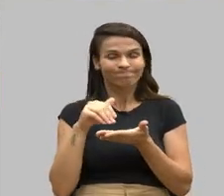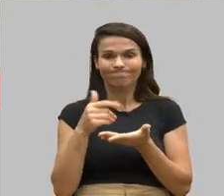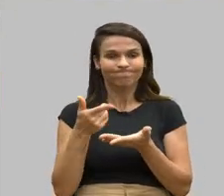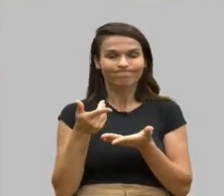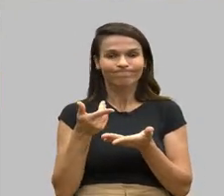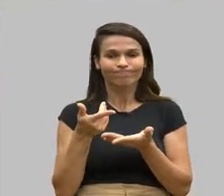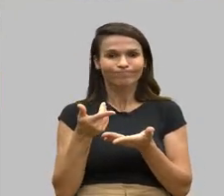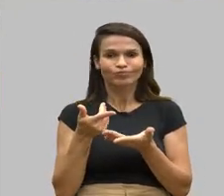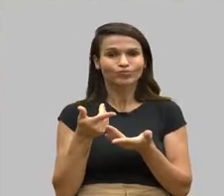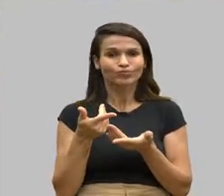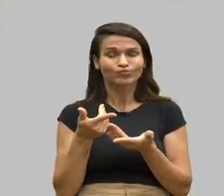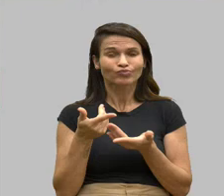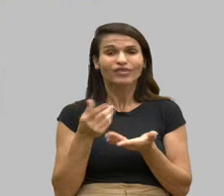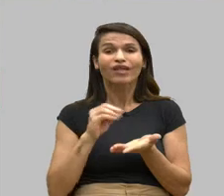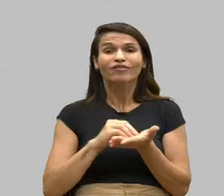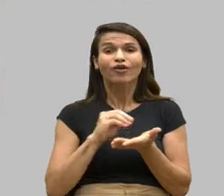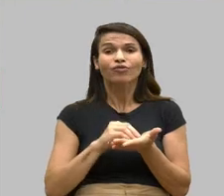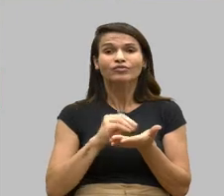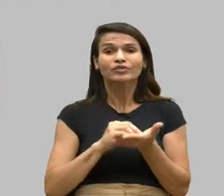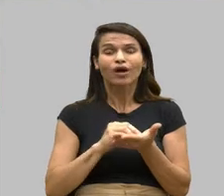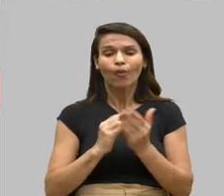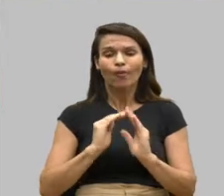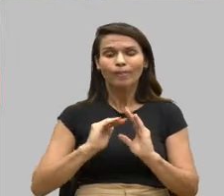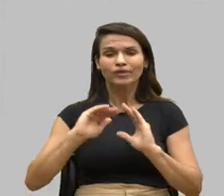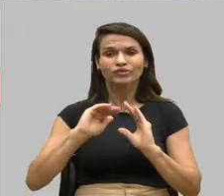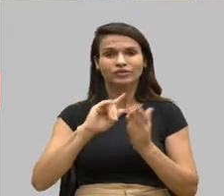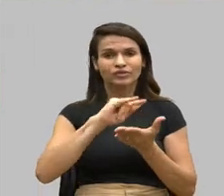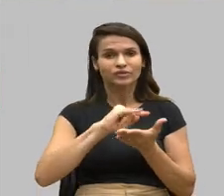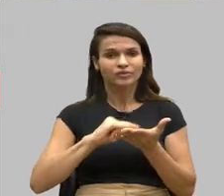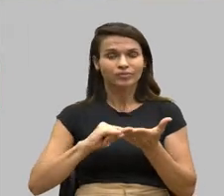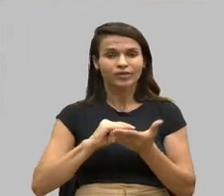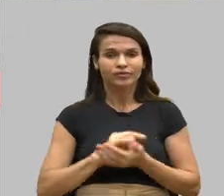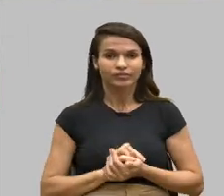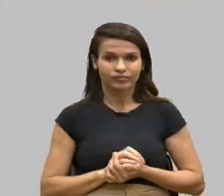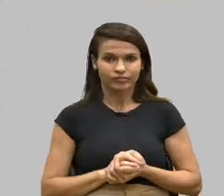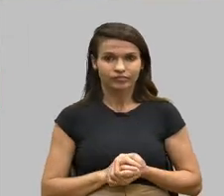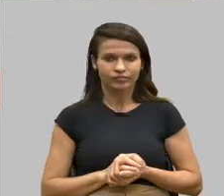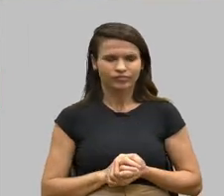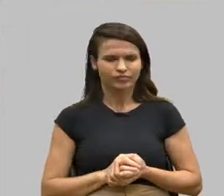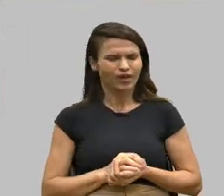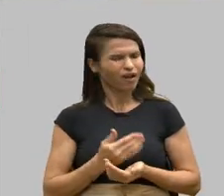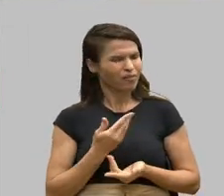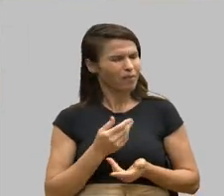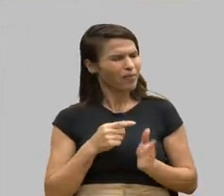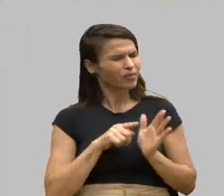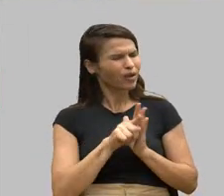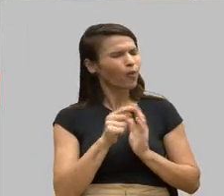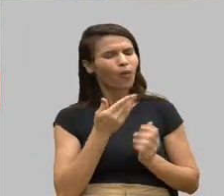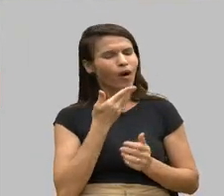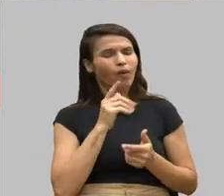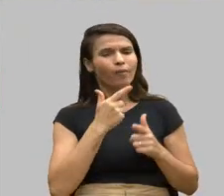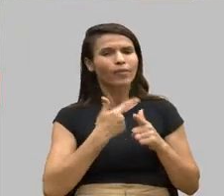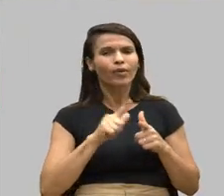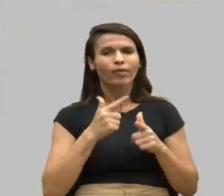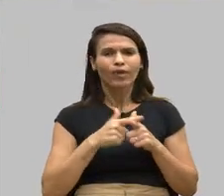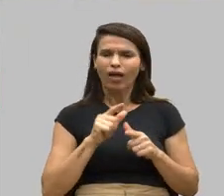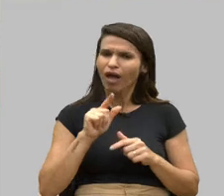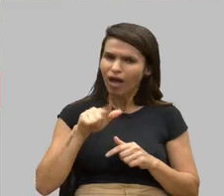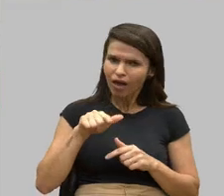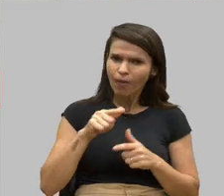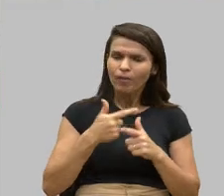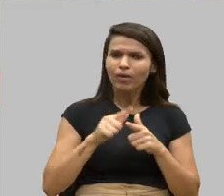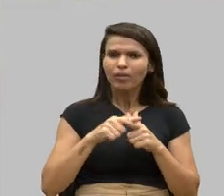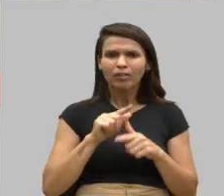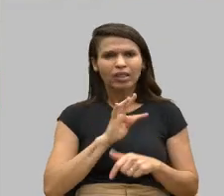emitindo esta guia. Aí eu falei, mas qual é o problema que está ocorrendo? É um problema técnico? O que